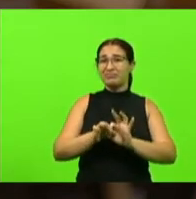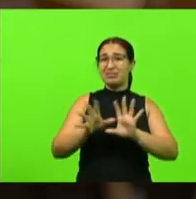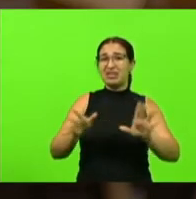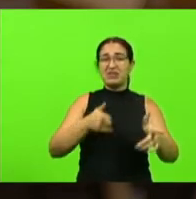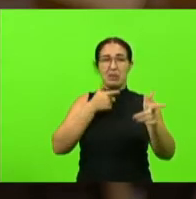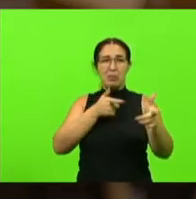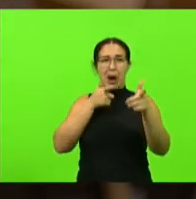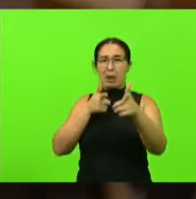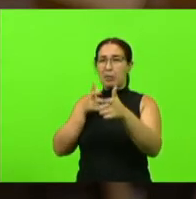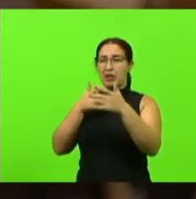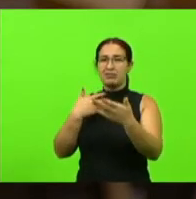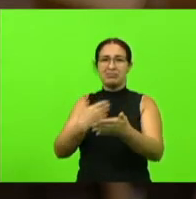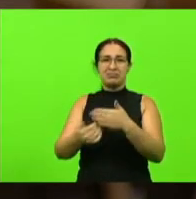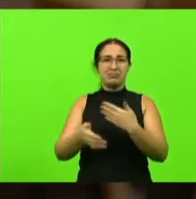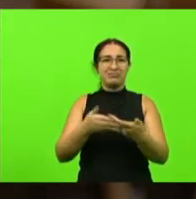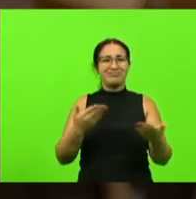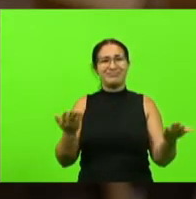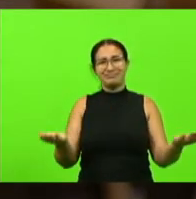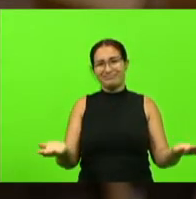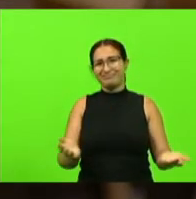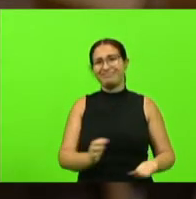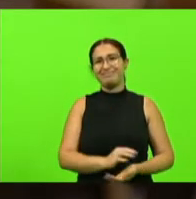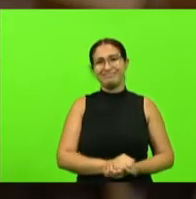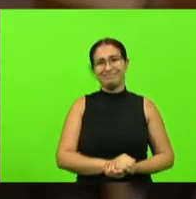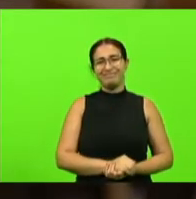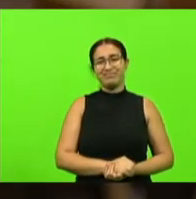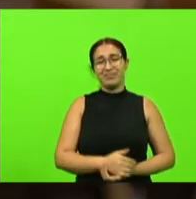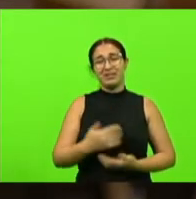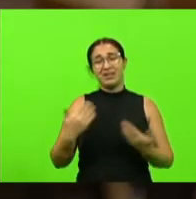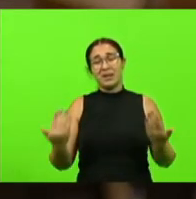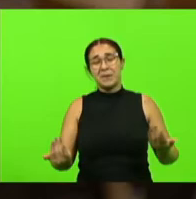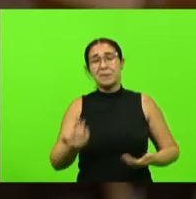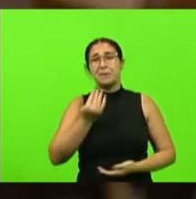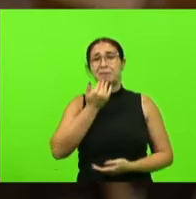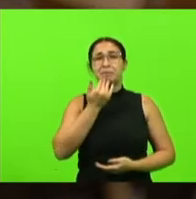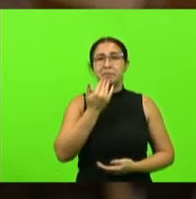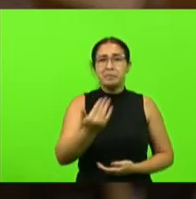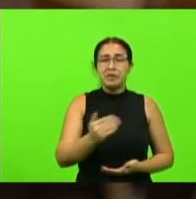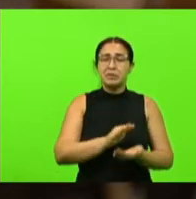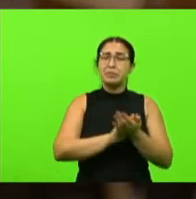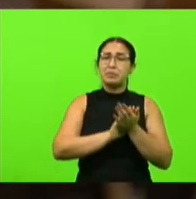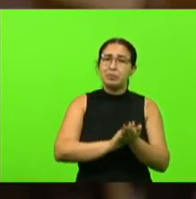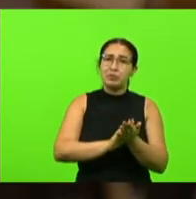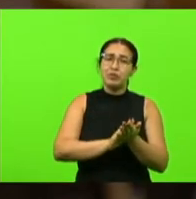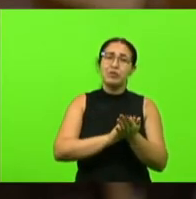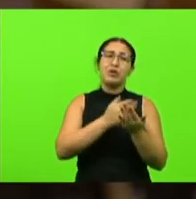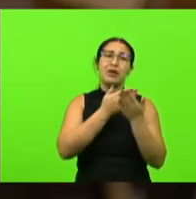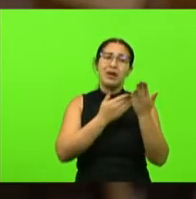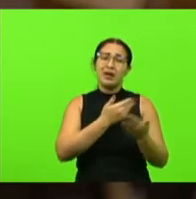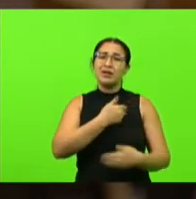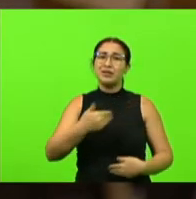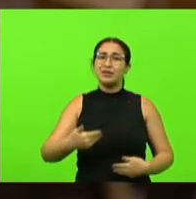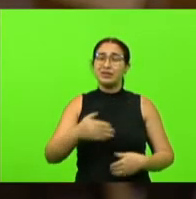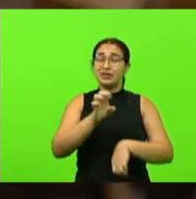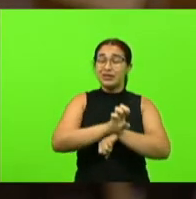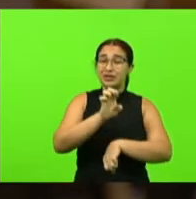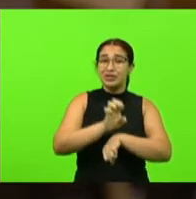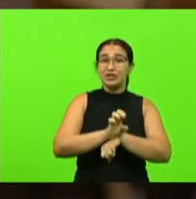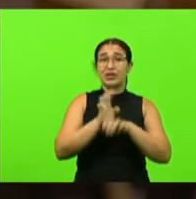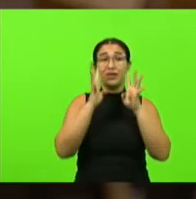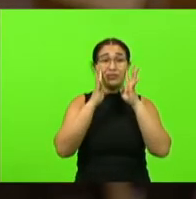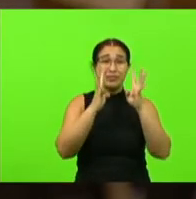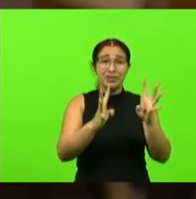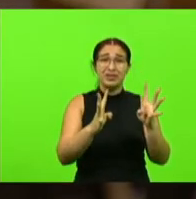então a gente pede para que o estado olhe porque o estado vai ganhar a